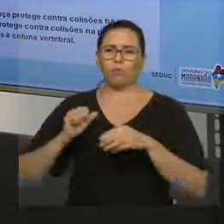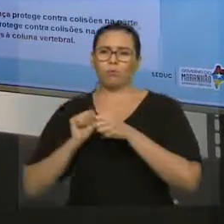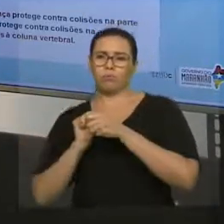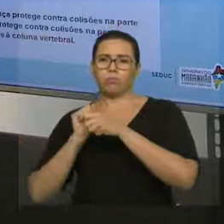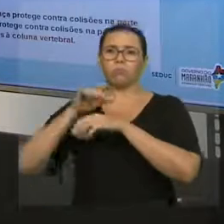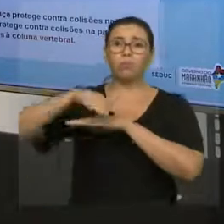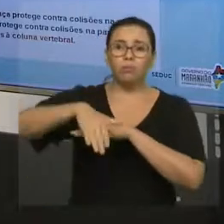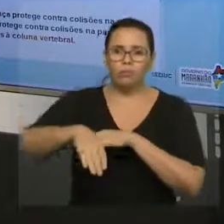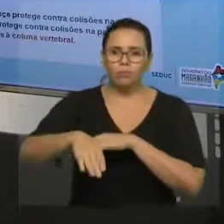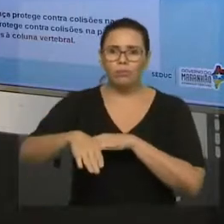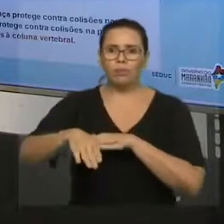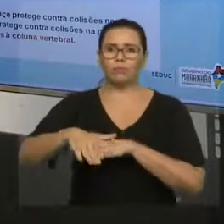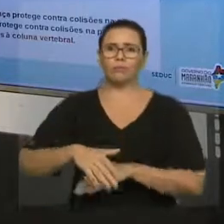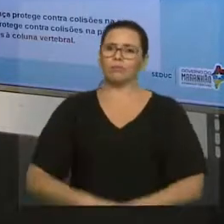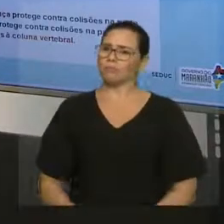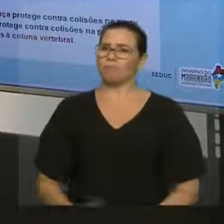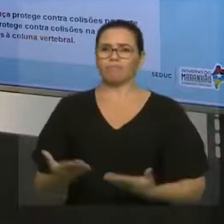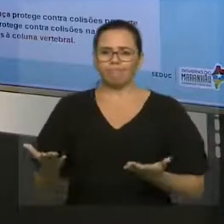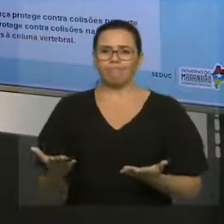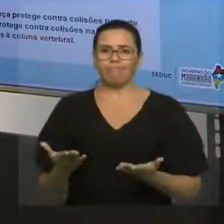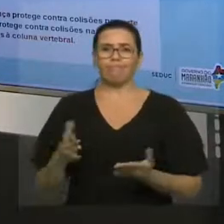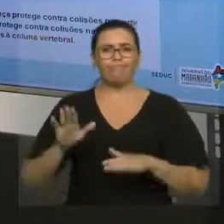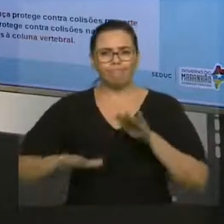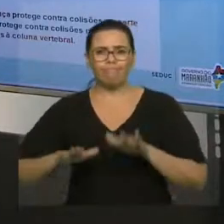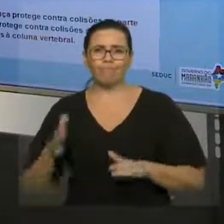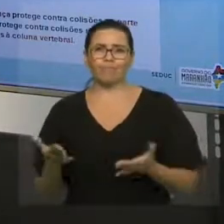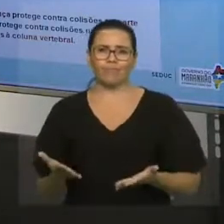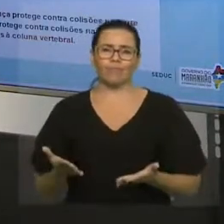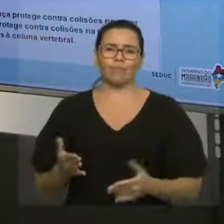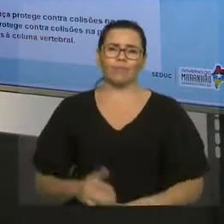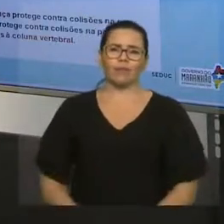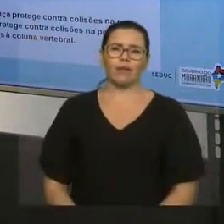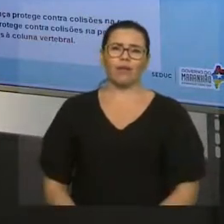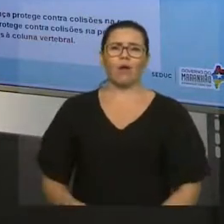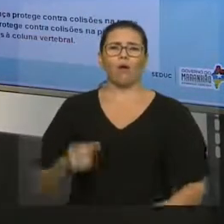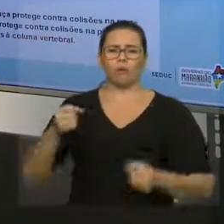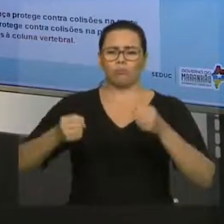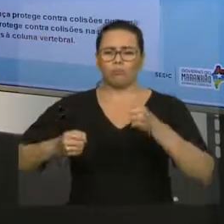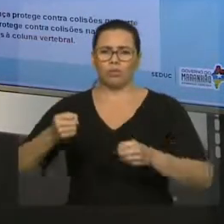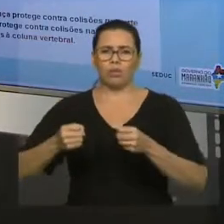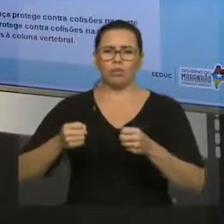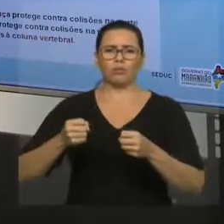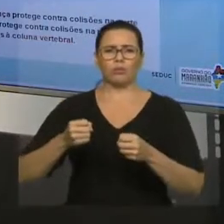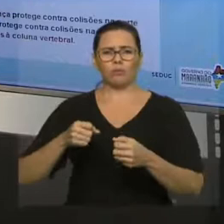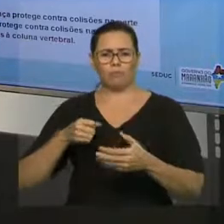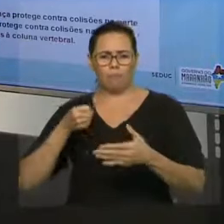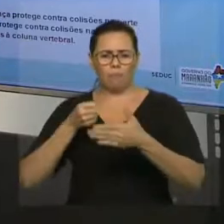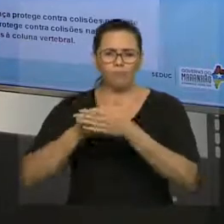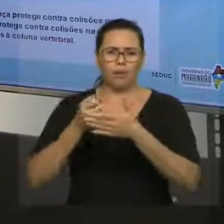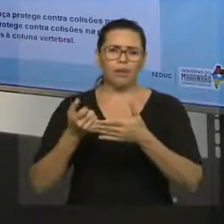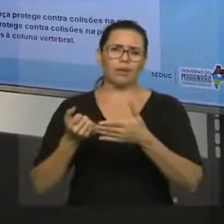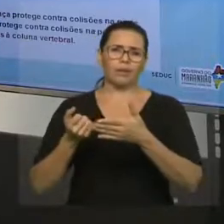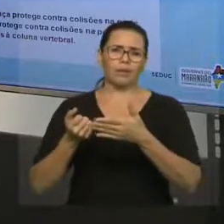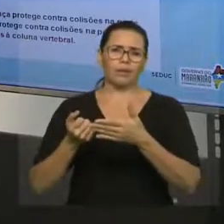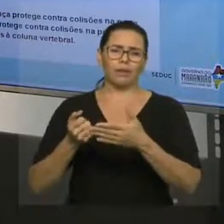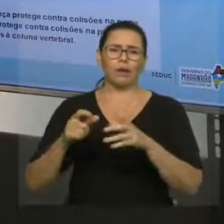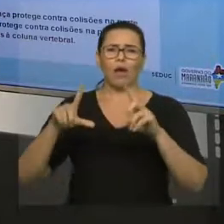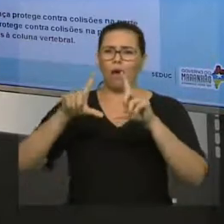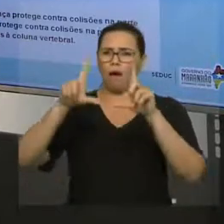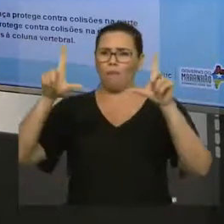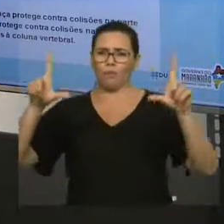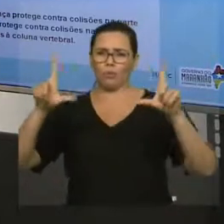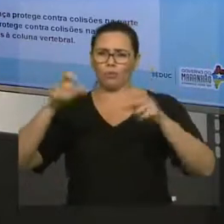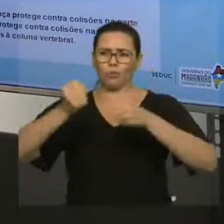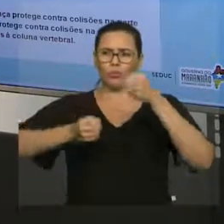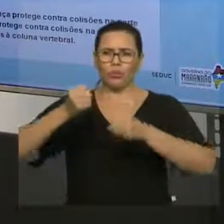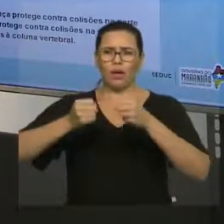por sacar do carro, vou colidir com o volante do carro, com o parabrisa e etc. Por que a gente